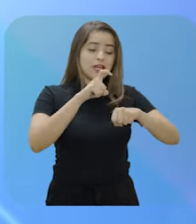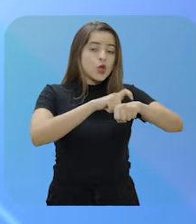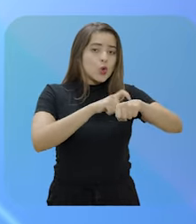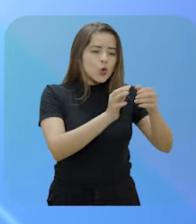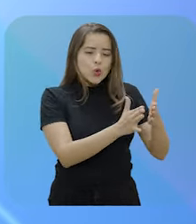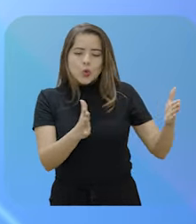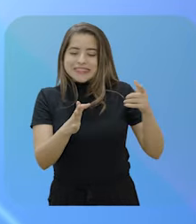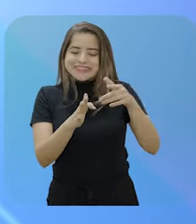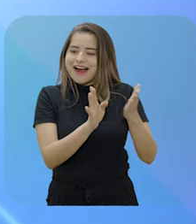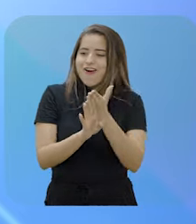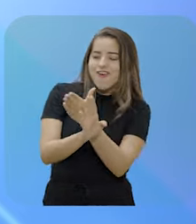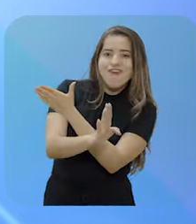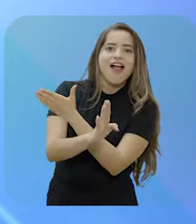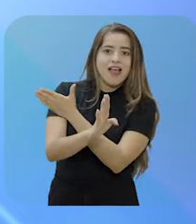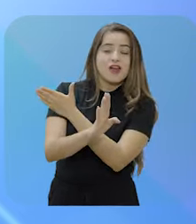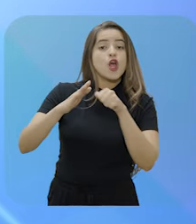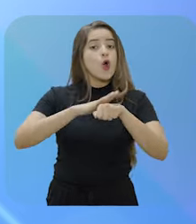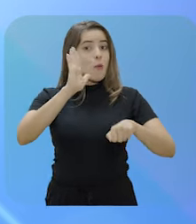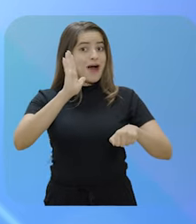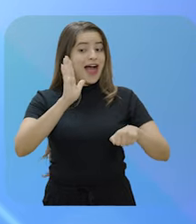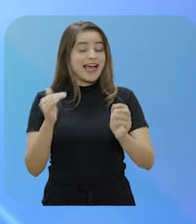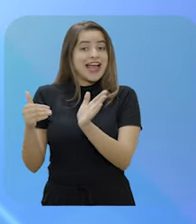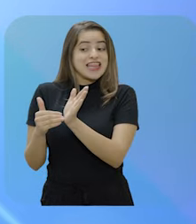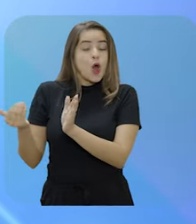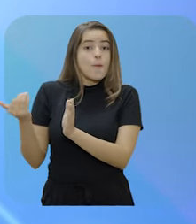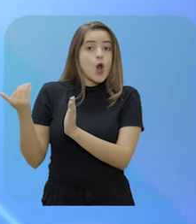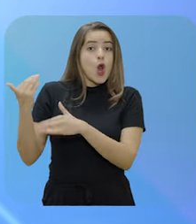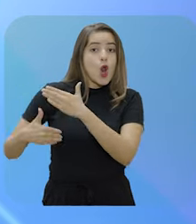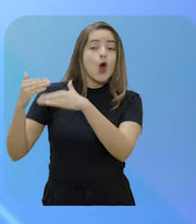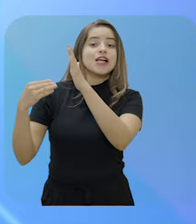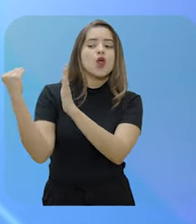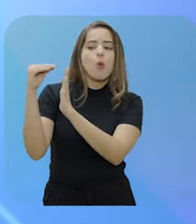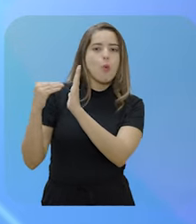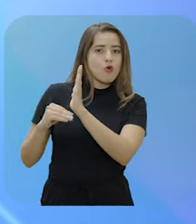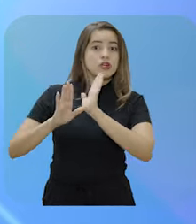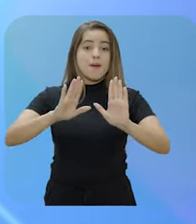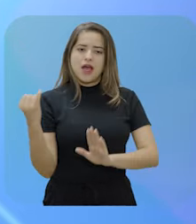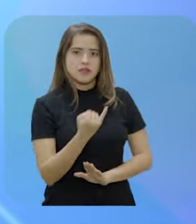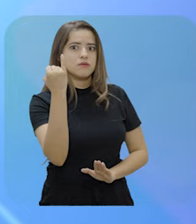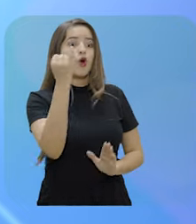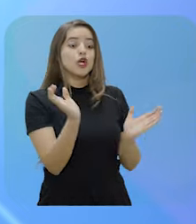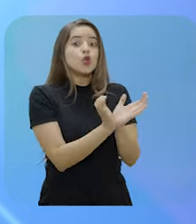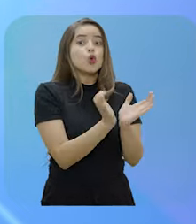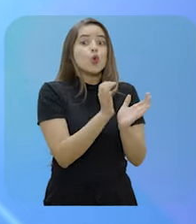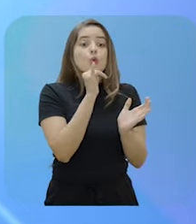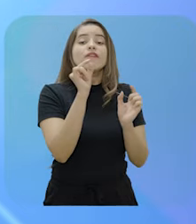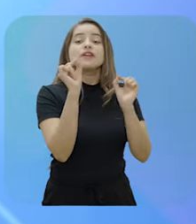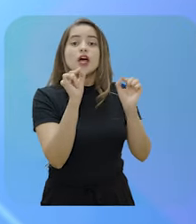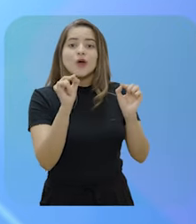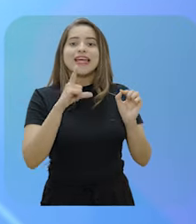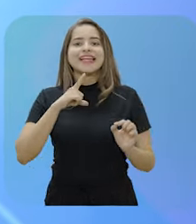psicologia, realiza o acompanhamento periódico dos servidores e servidoras com afastamentos prolongados, com vistas aos